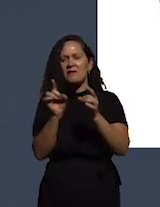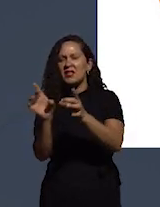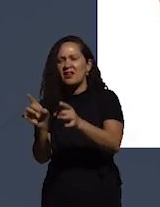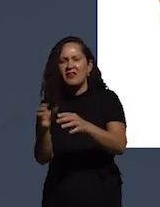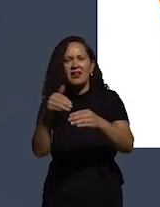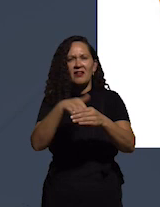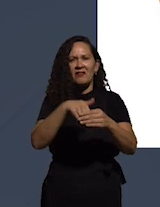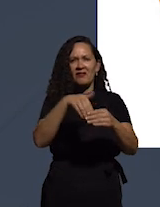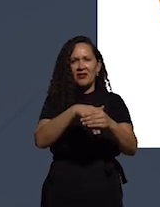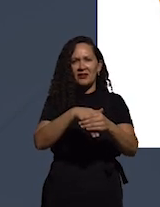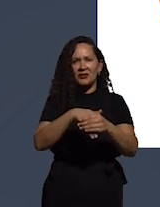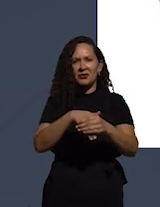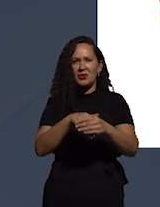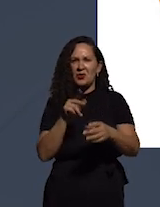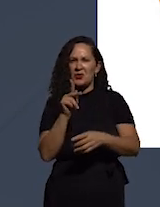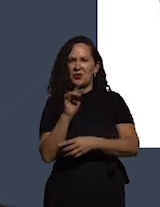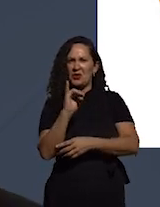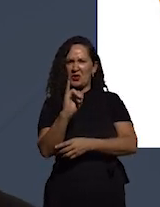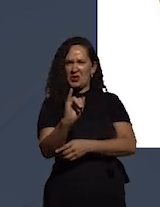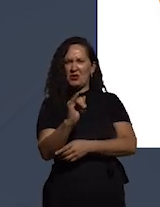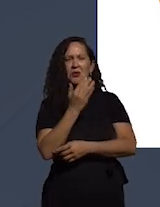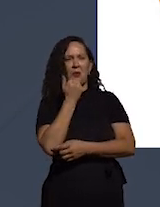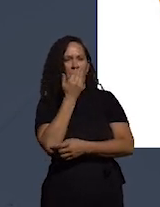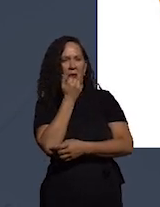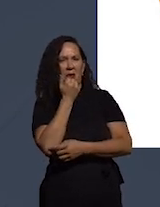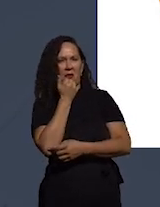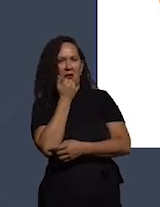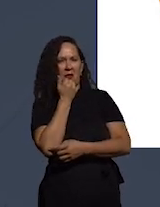votos por um quilo de trigo